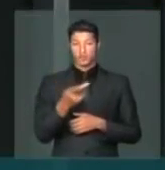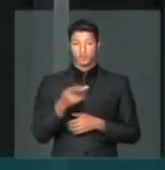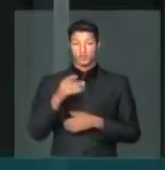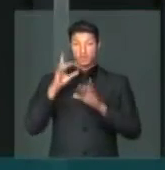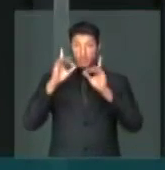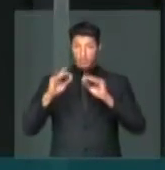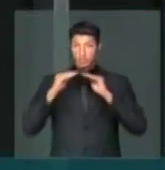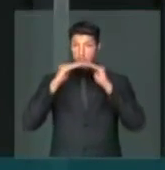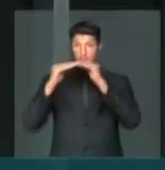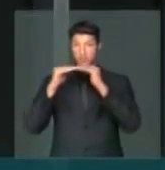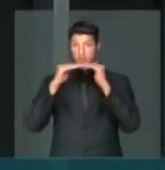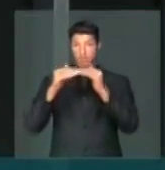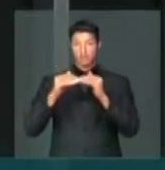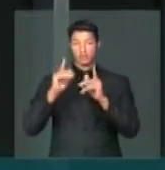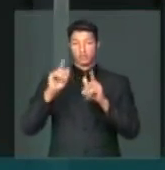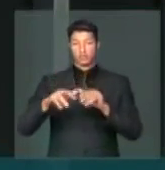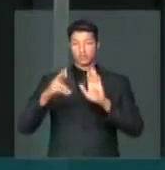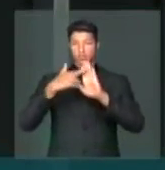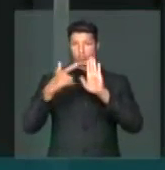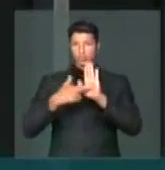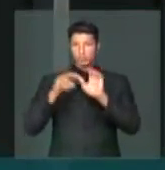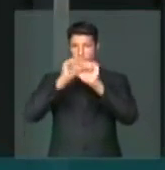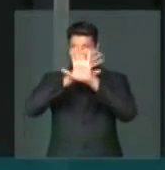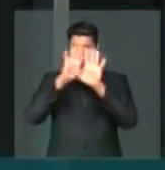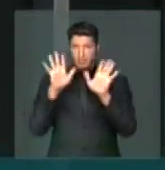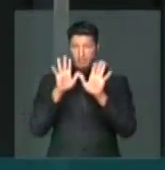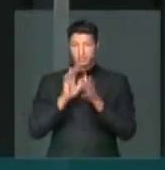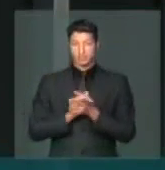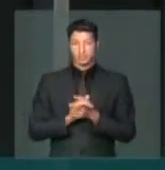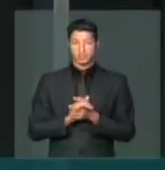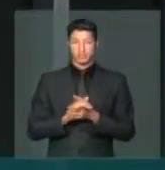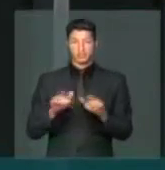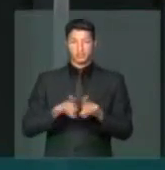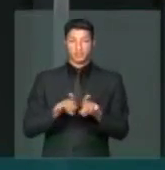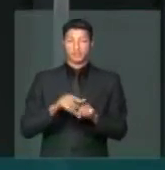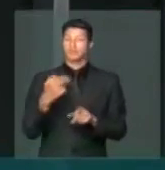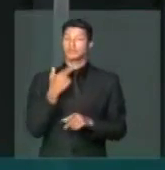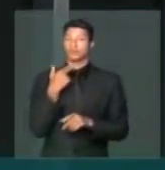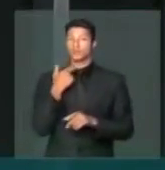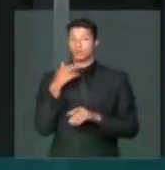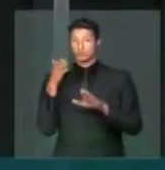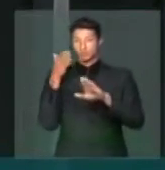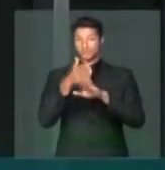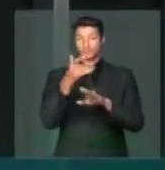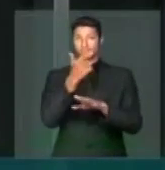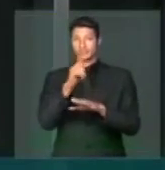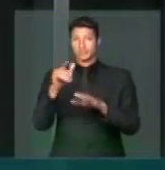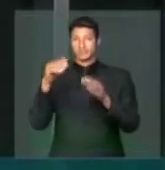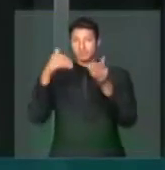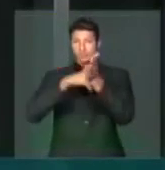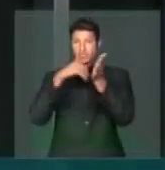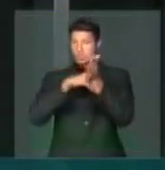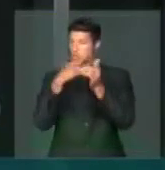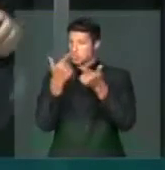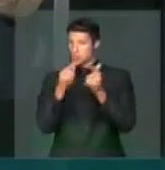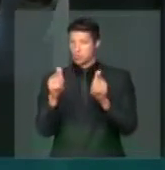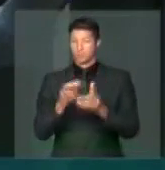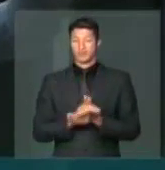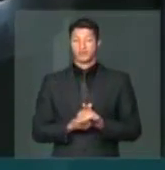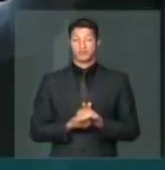seguinte, a democracia é um regime da transparência e nela não pode haver qualquer segredo.